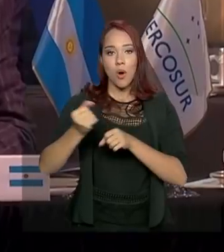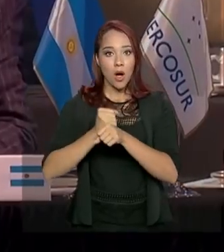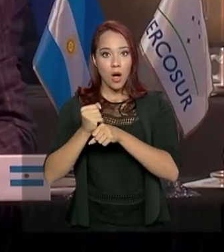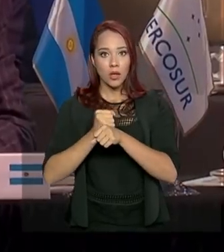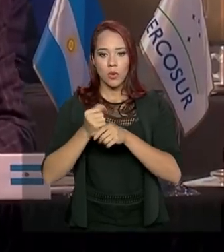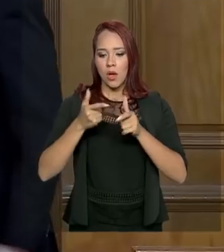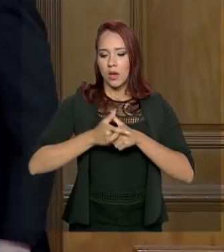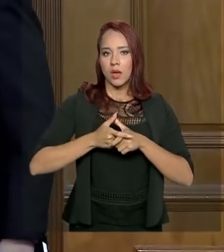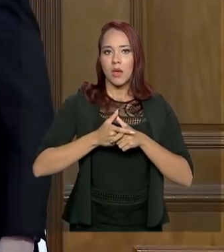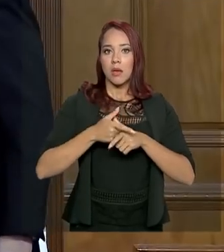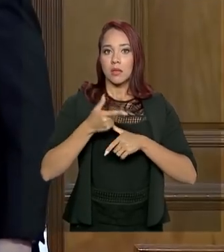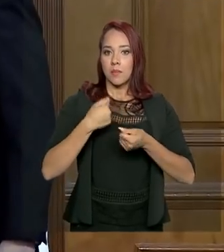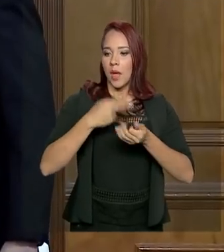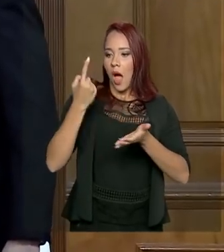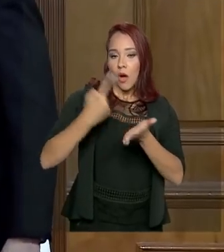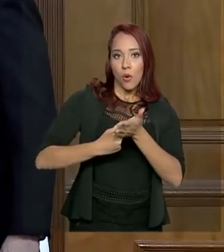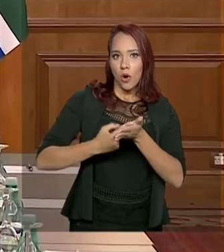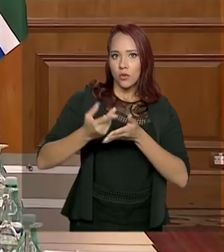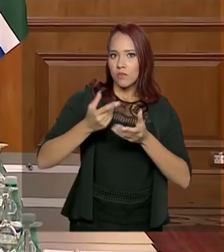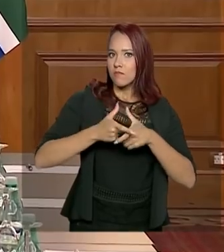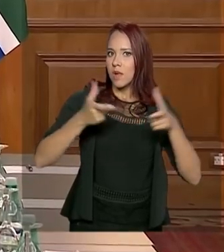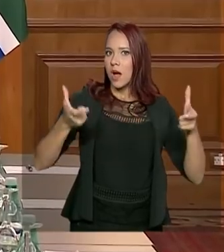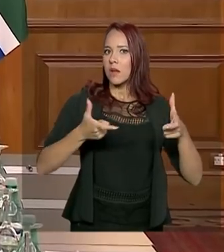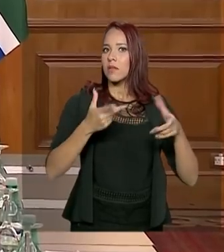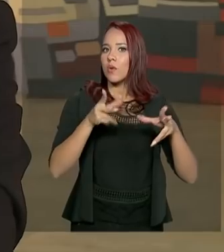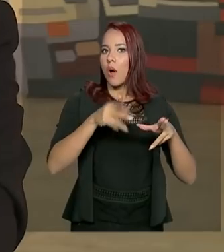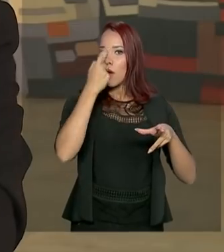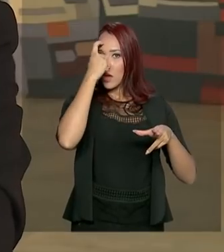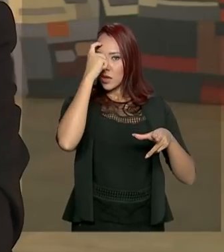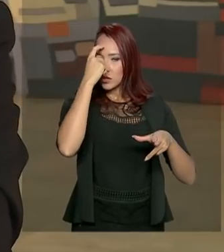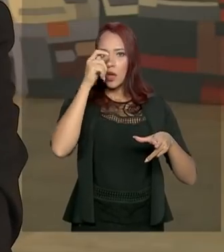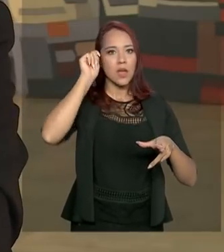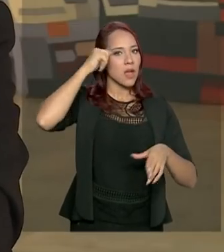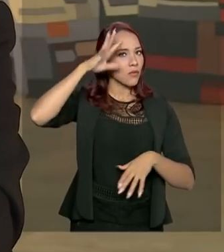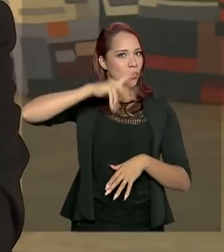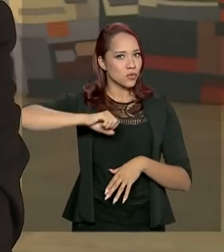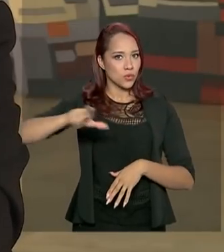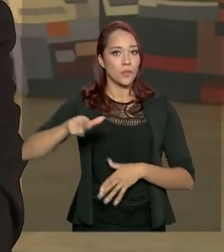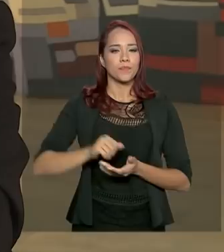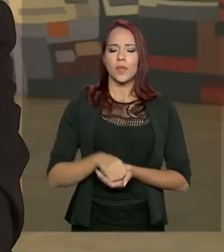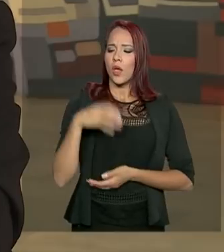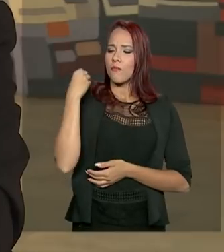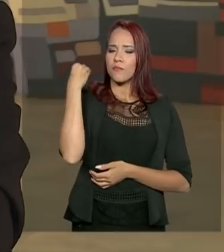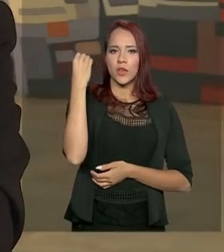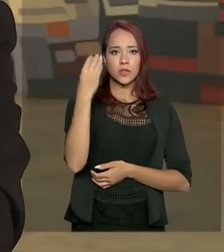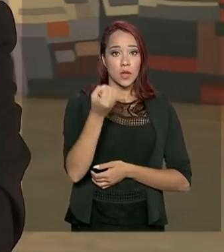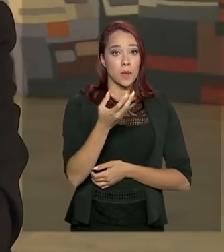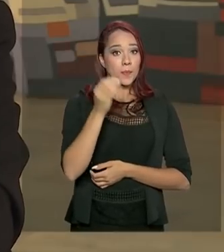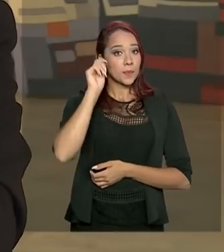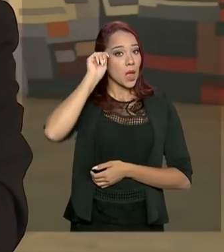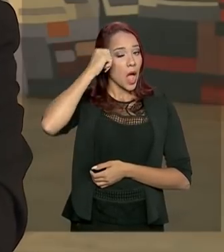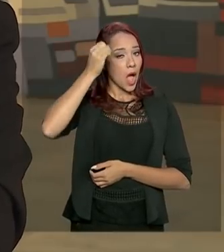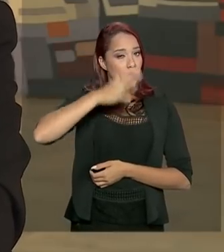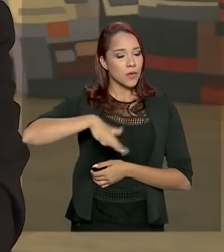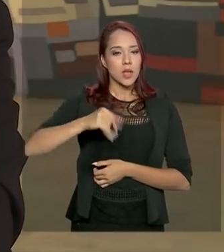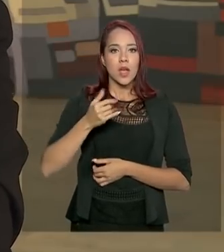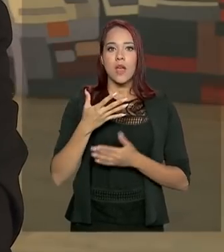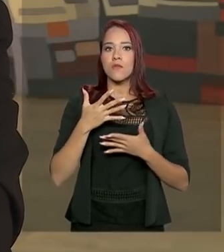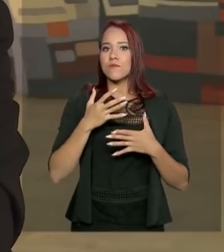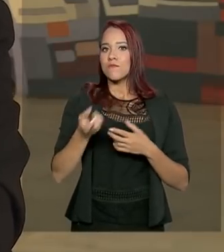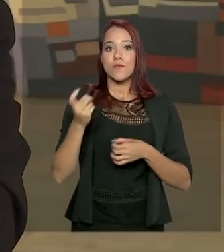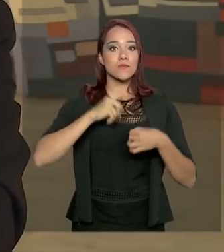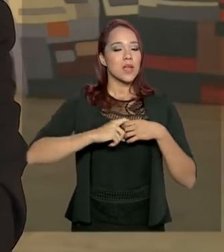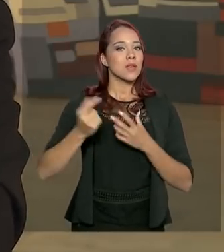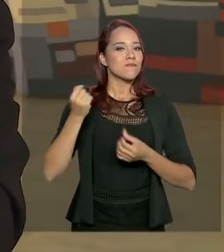estreitar laços com países como Índia e África do Sul. Fiz uma visita agora a países africanos na semana passada, botei muito entusiasmado com